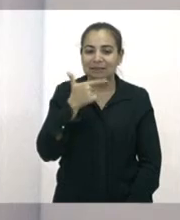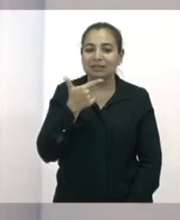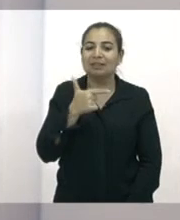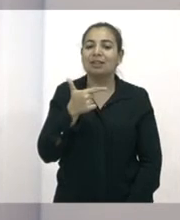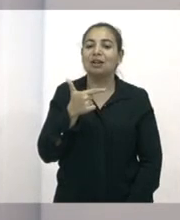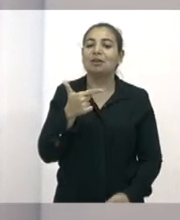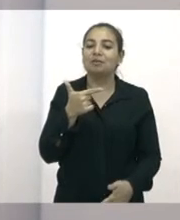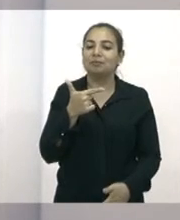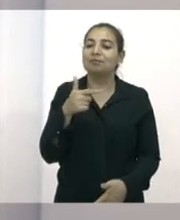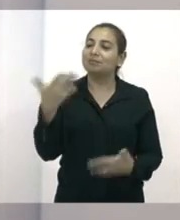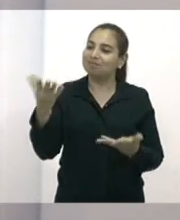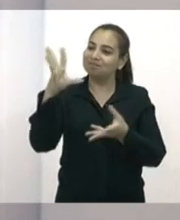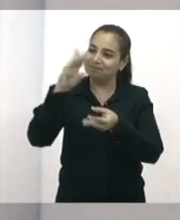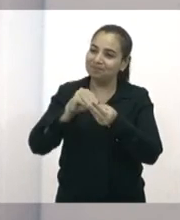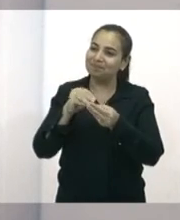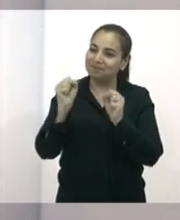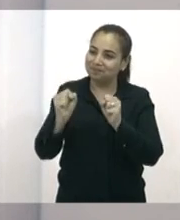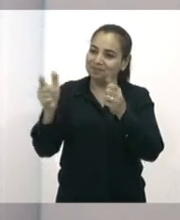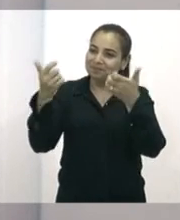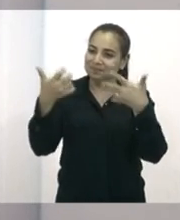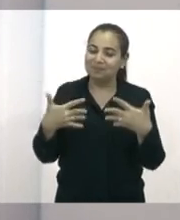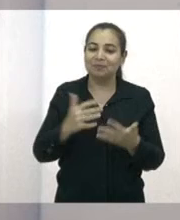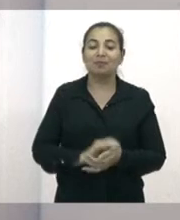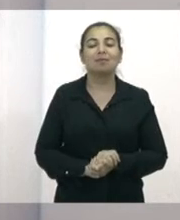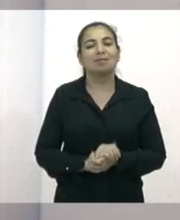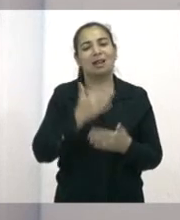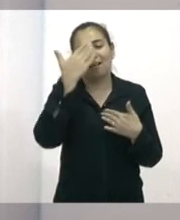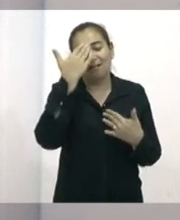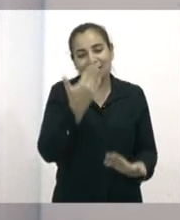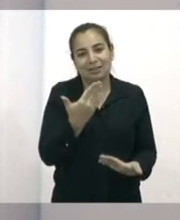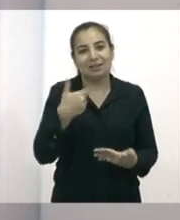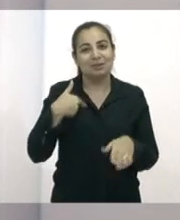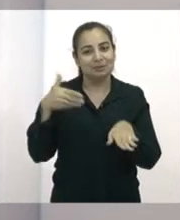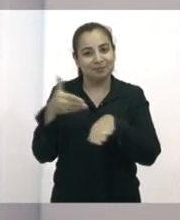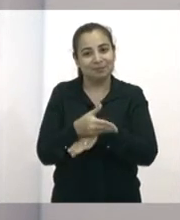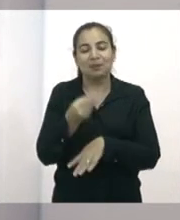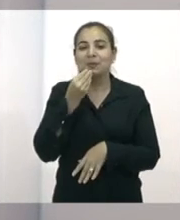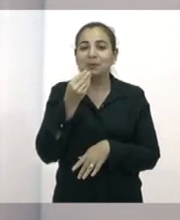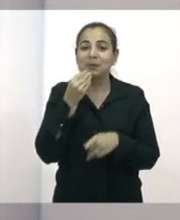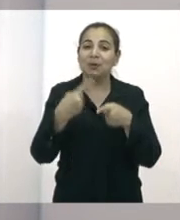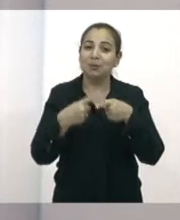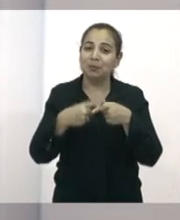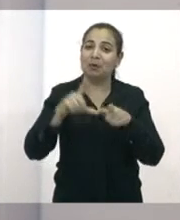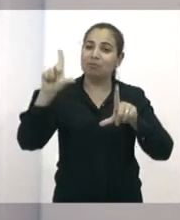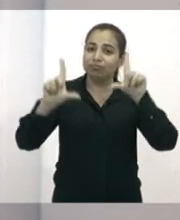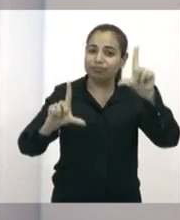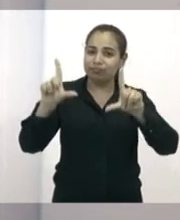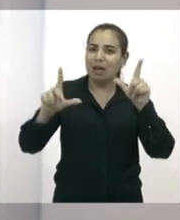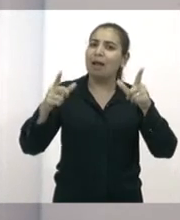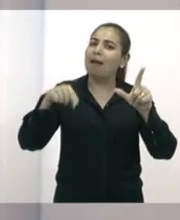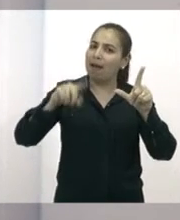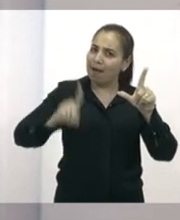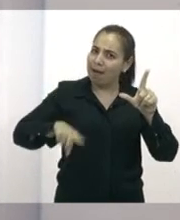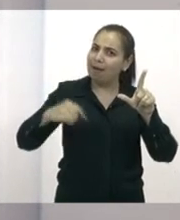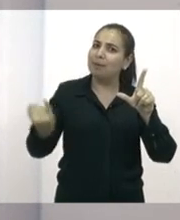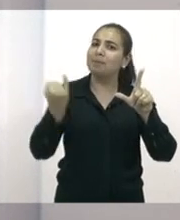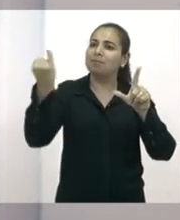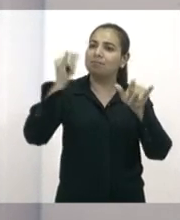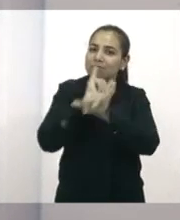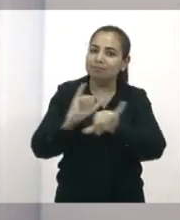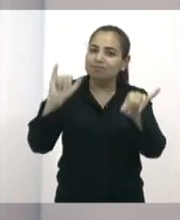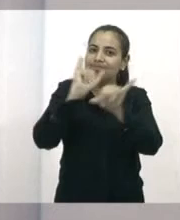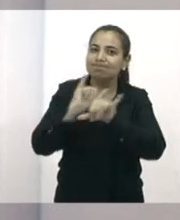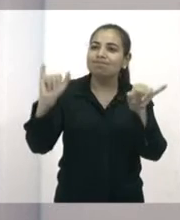para suas considerações finais. Eu que agradeço pela oportunidade, é muito importante que a TV possa estar realmente divulgando o trabalho das